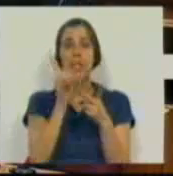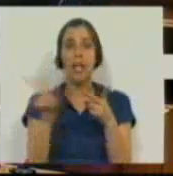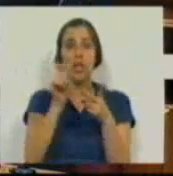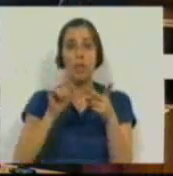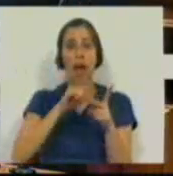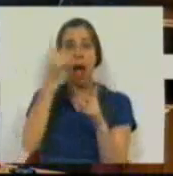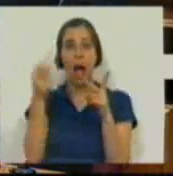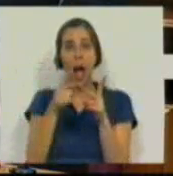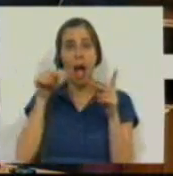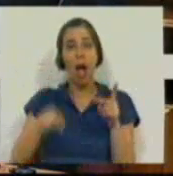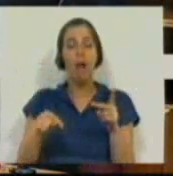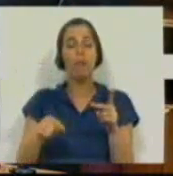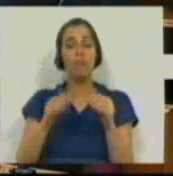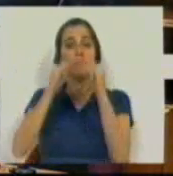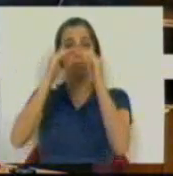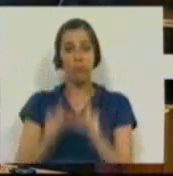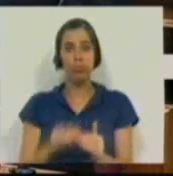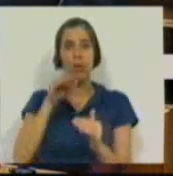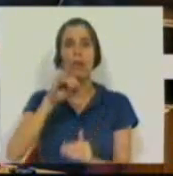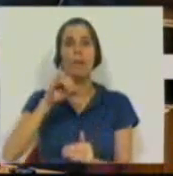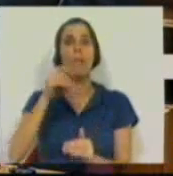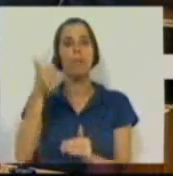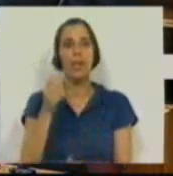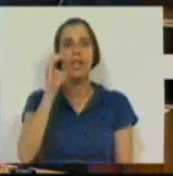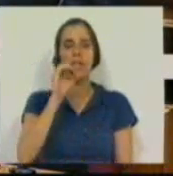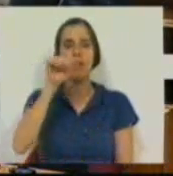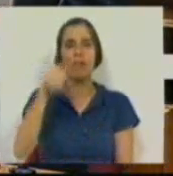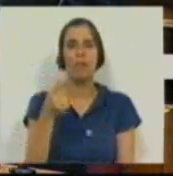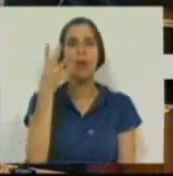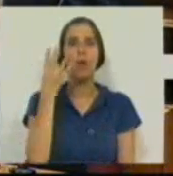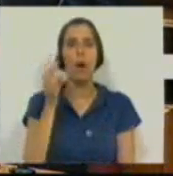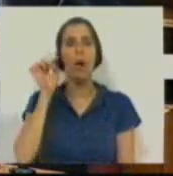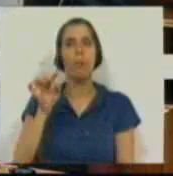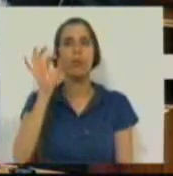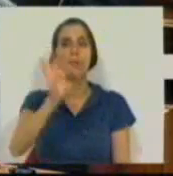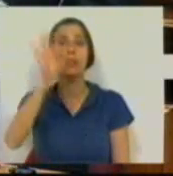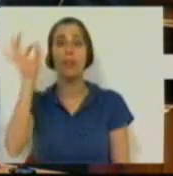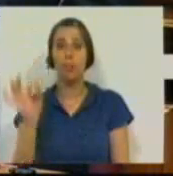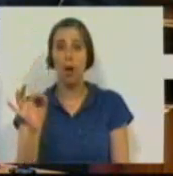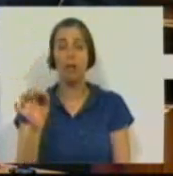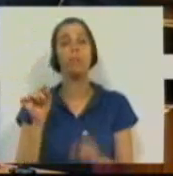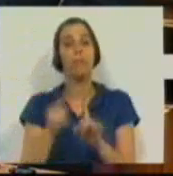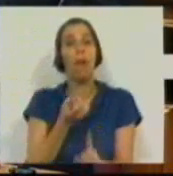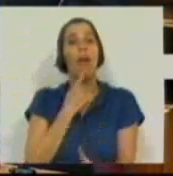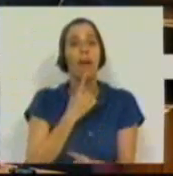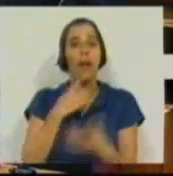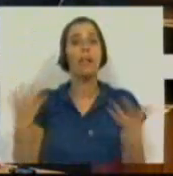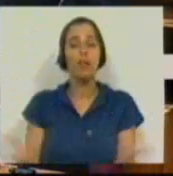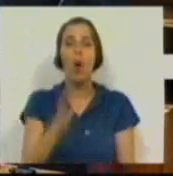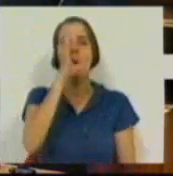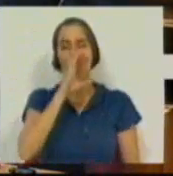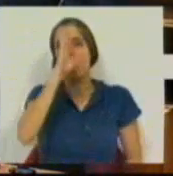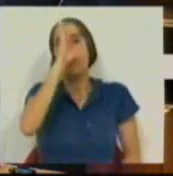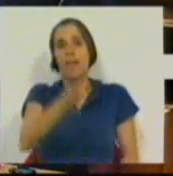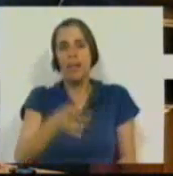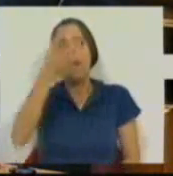deste ano, nós teremos uma queda do PIB de 0,4 pontos percentuais. O que significa que o Governo sabe